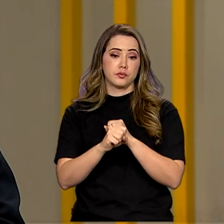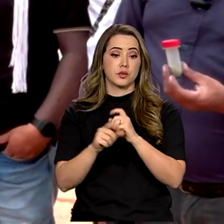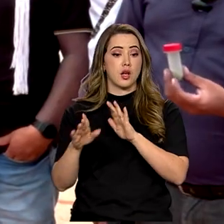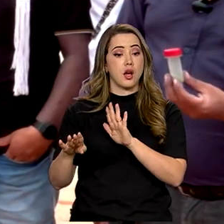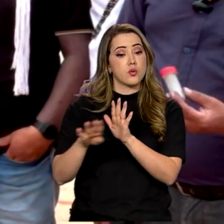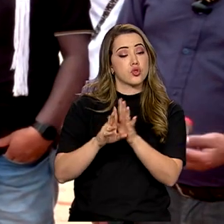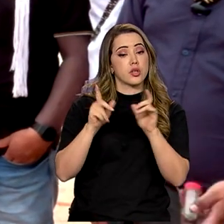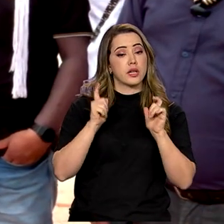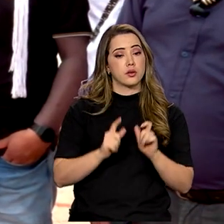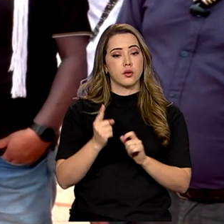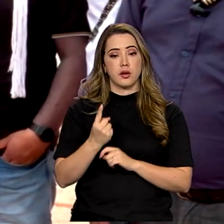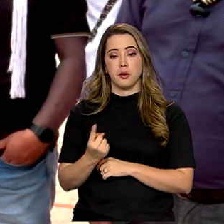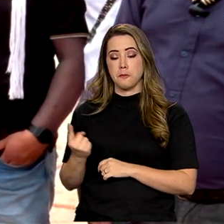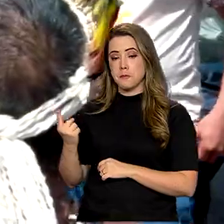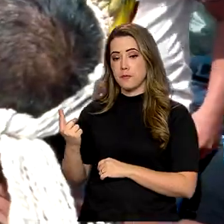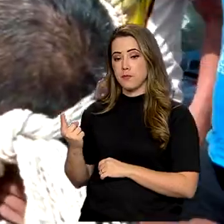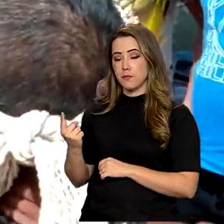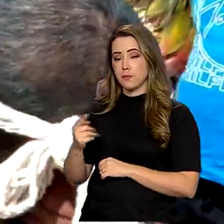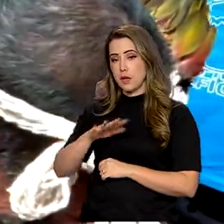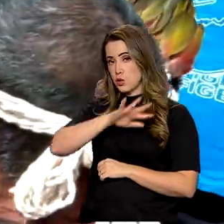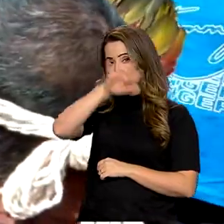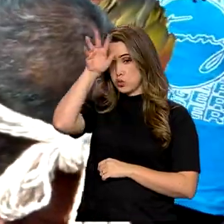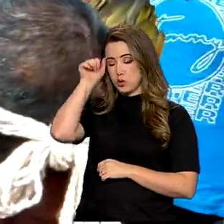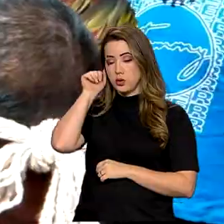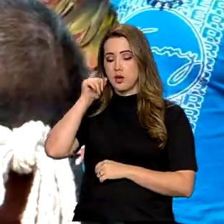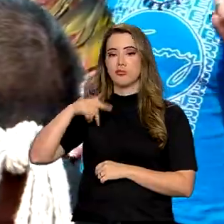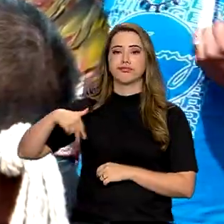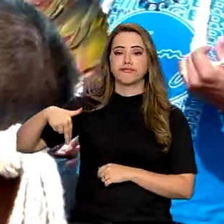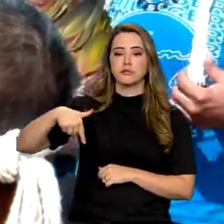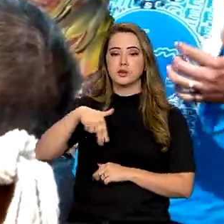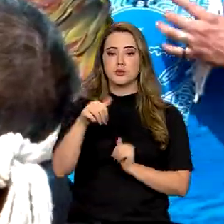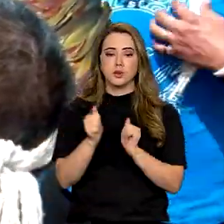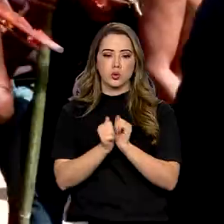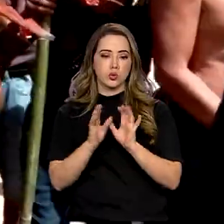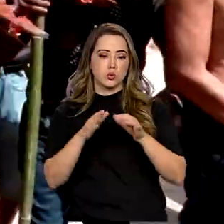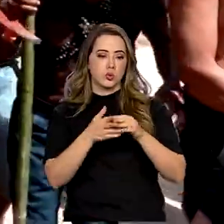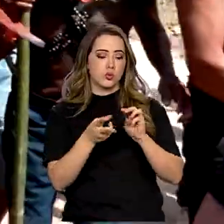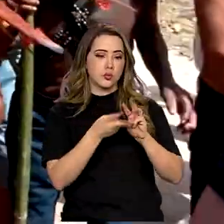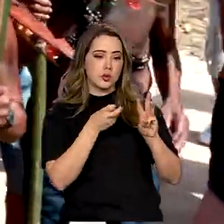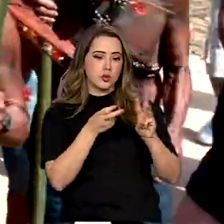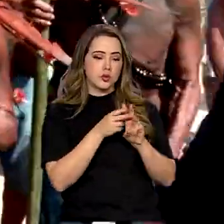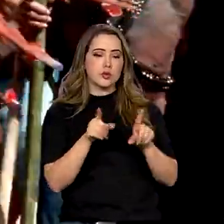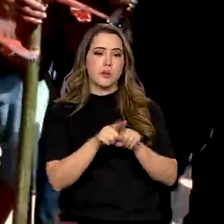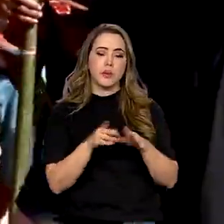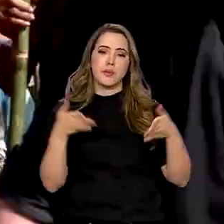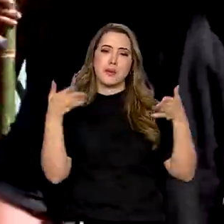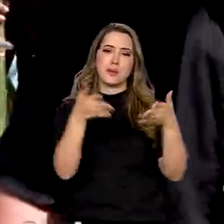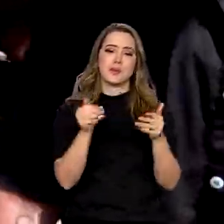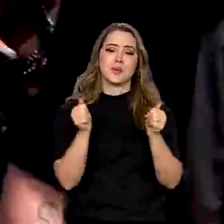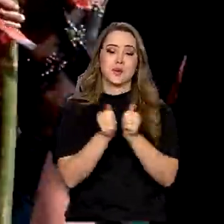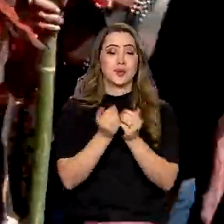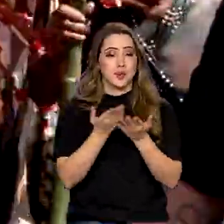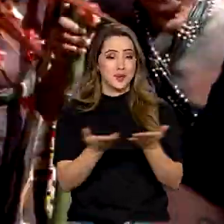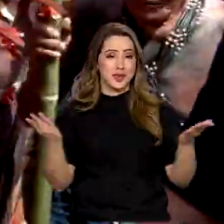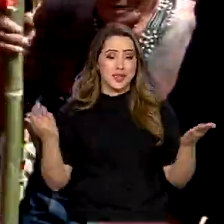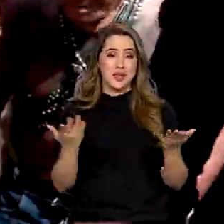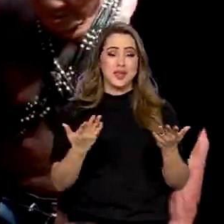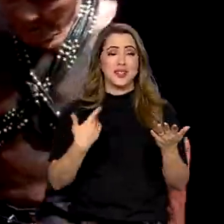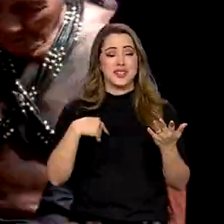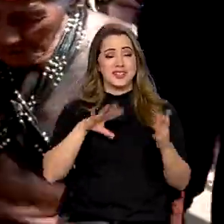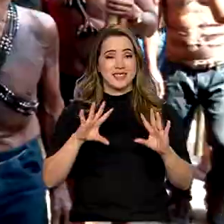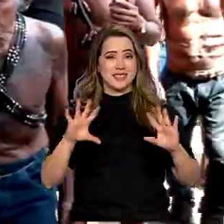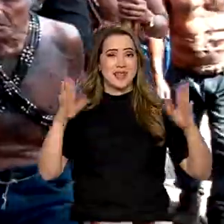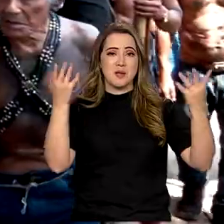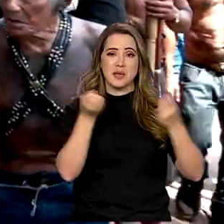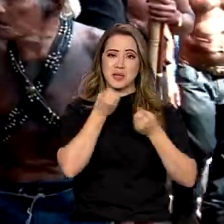do Javari, Sônia Guajajara fez uma caminhada com os indígenas pela região e participou com eles do ritual de boas-vindas.